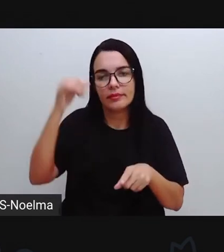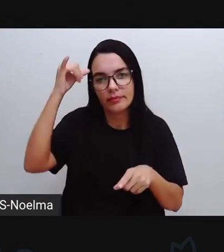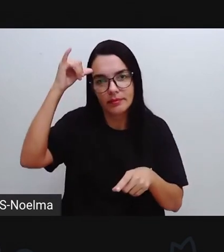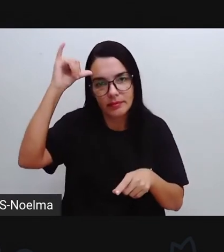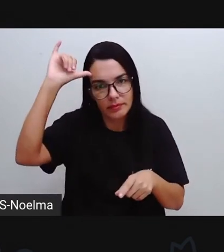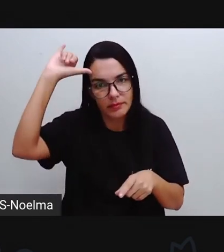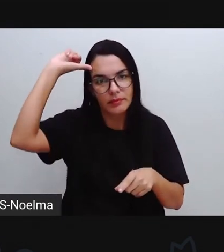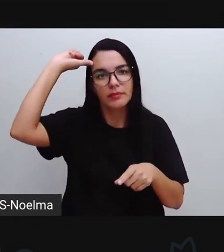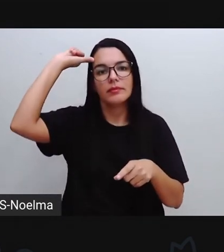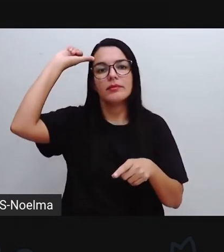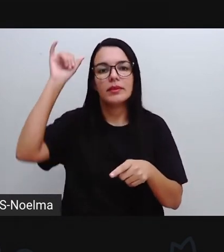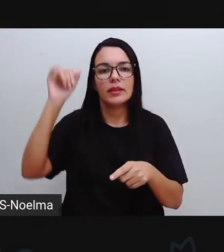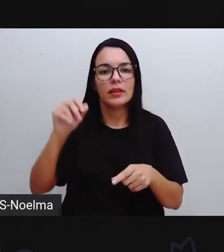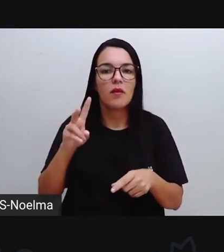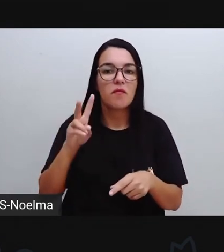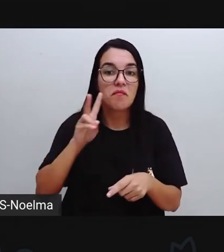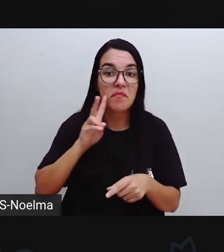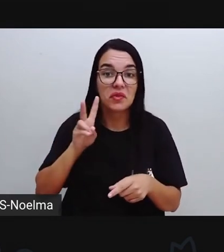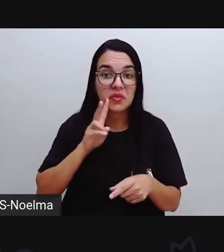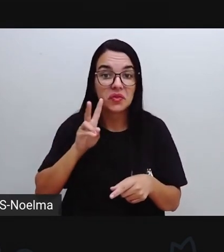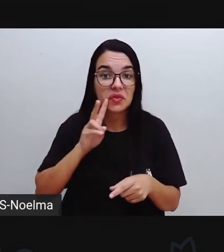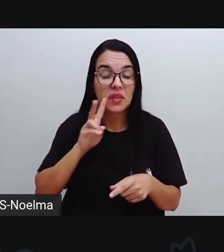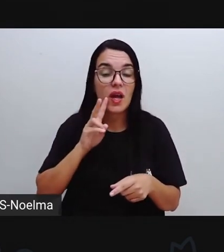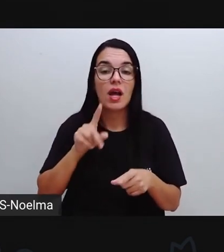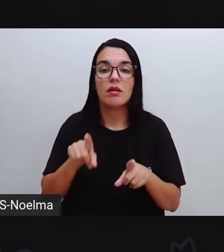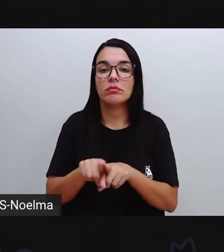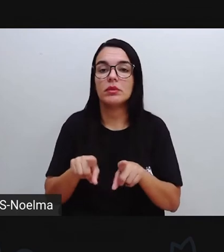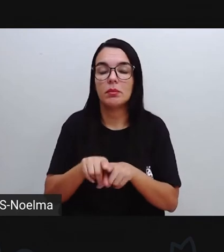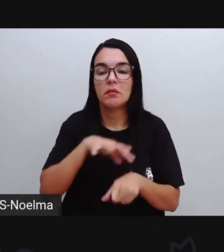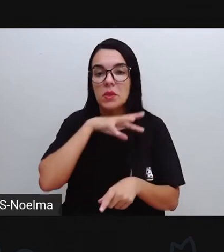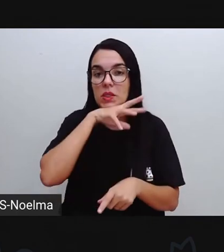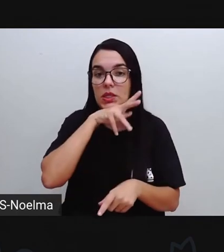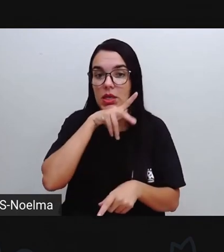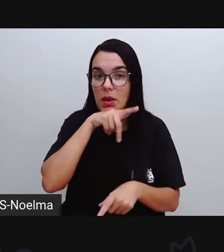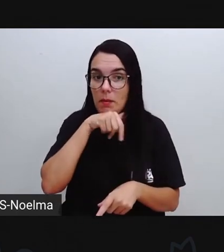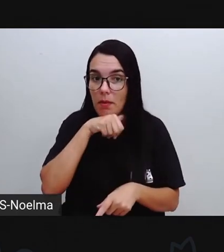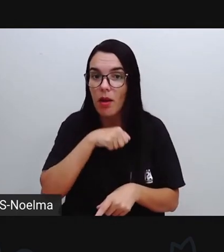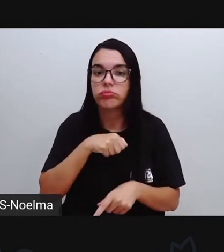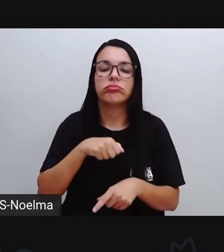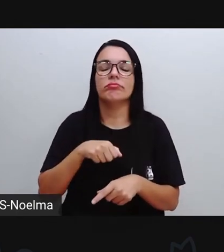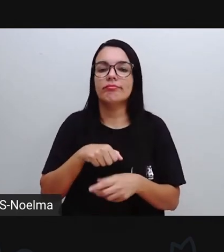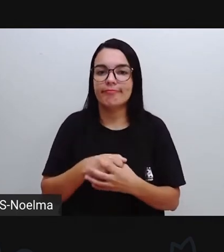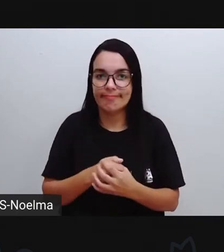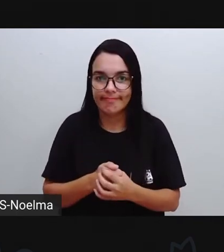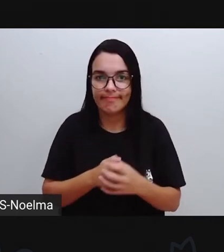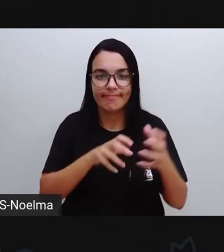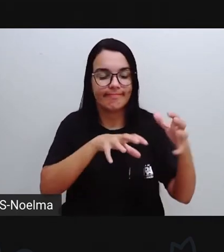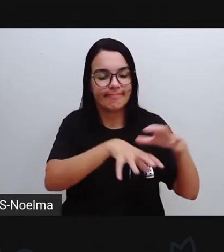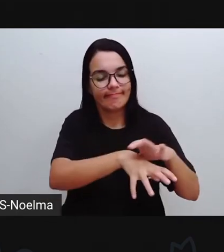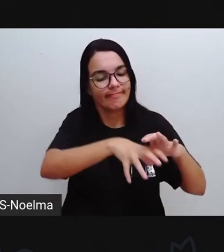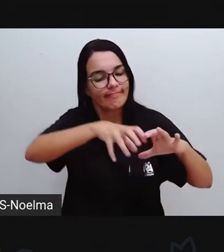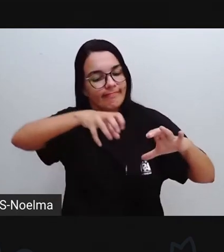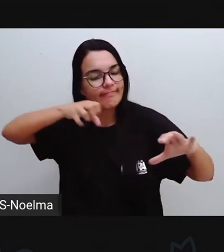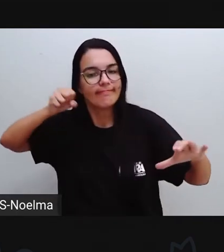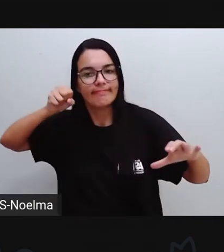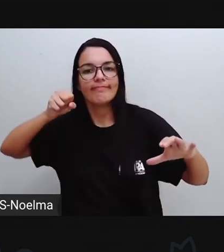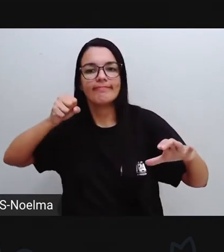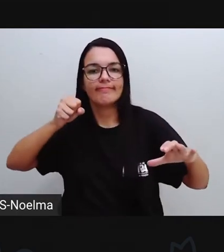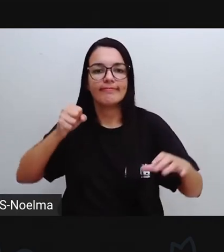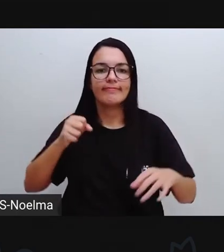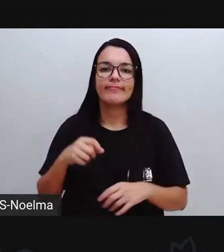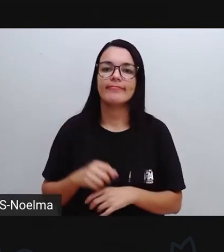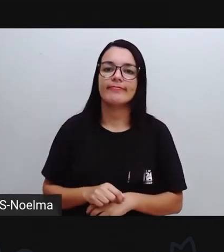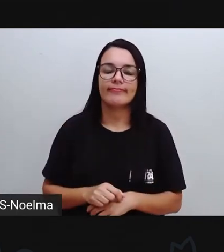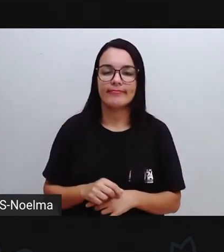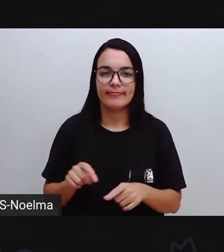O extrativismo vegetal, o extrativismo animal, nós vamos ter a mineral,